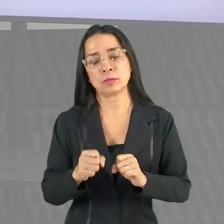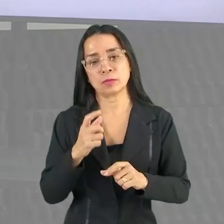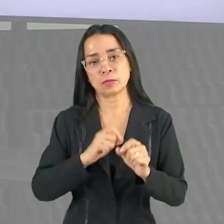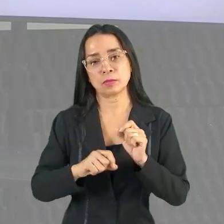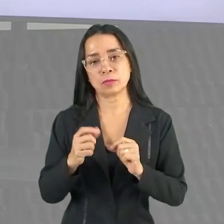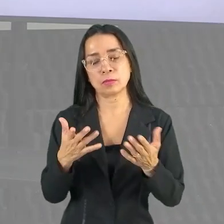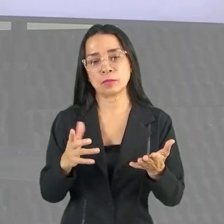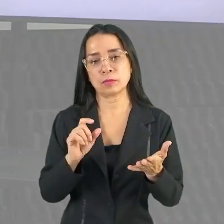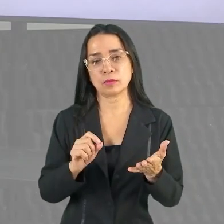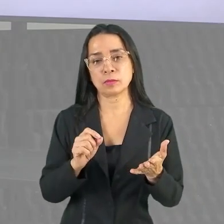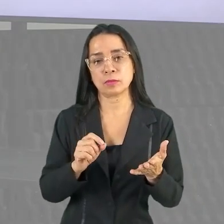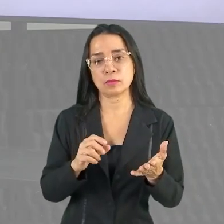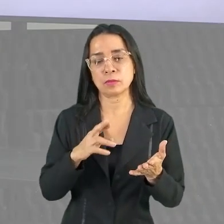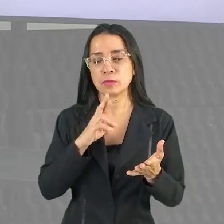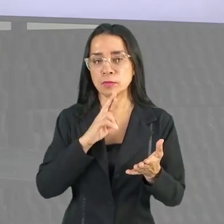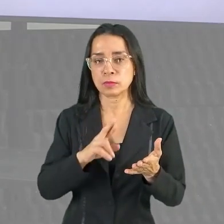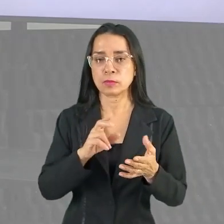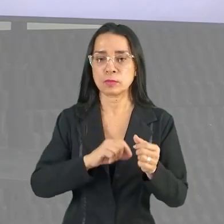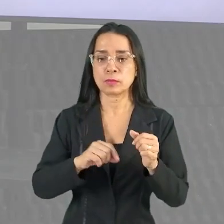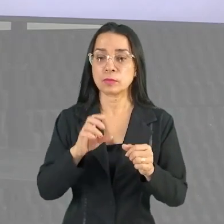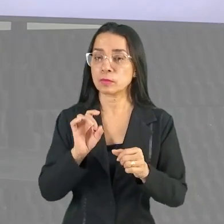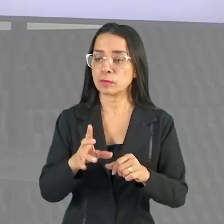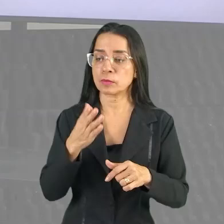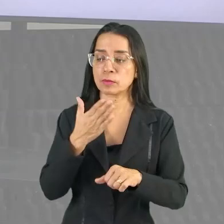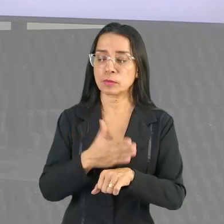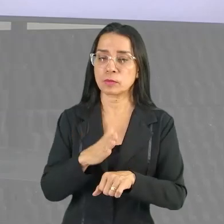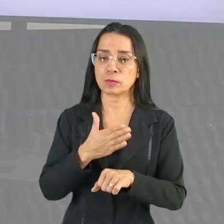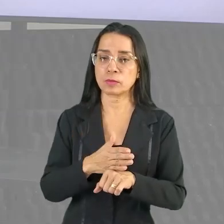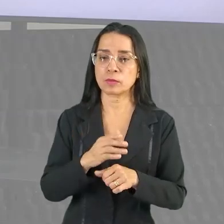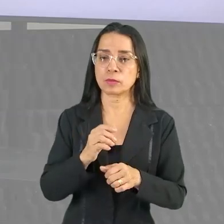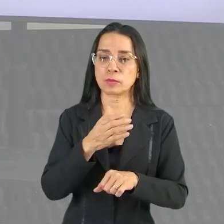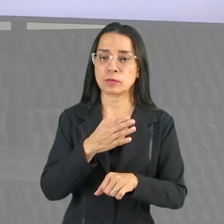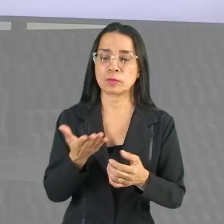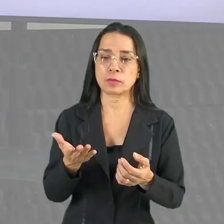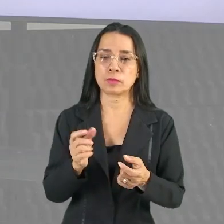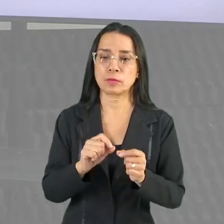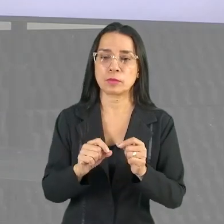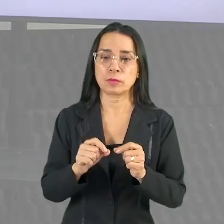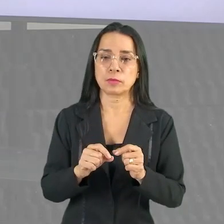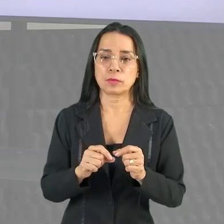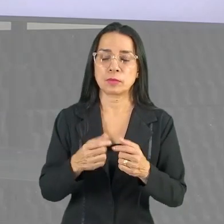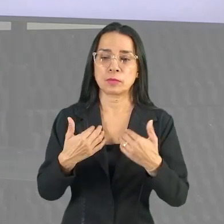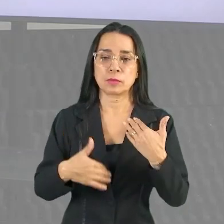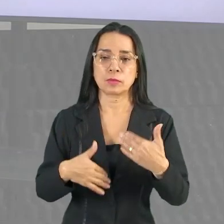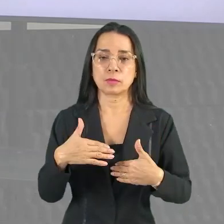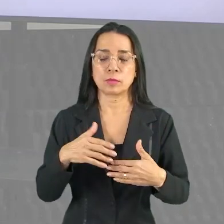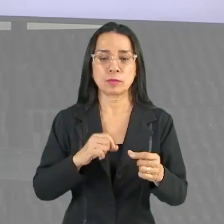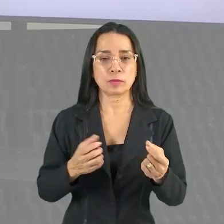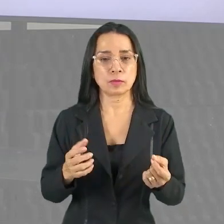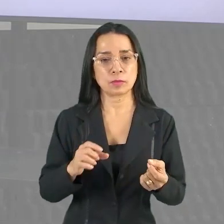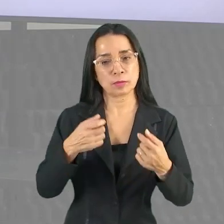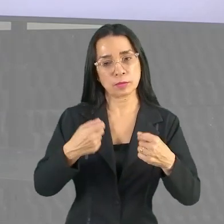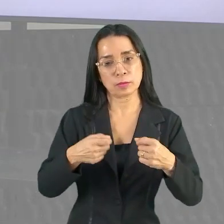resolvido apenas com a prática de exercício. Sendo que precisa de mais